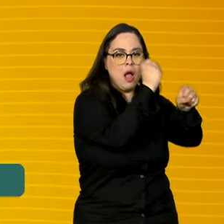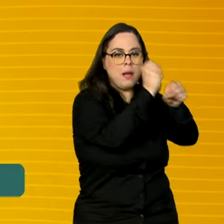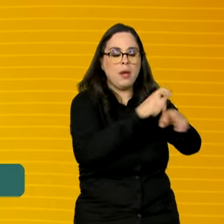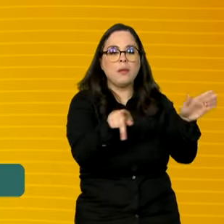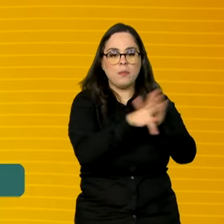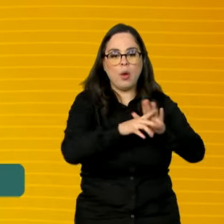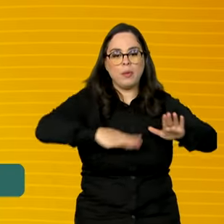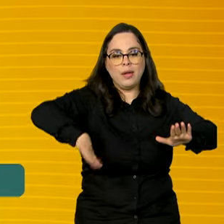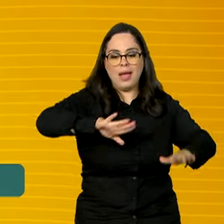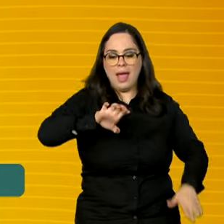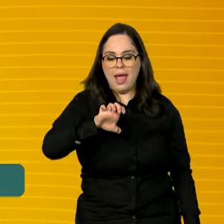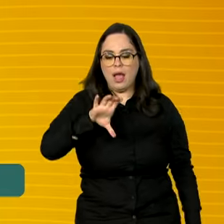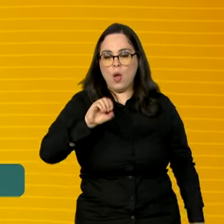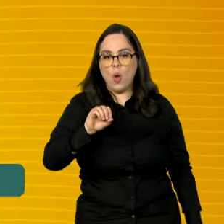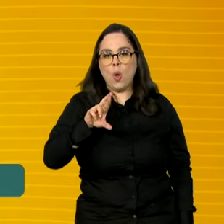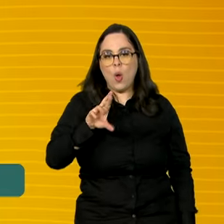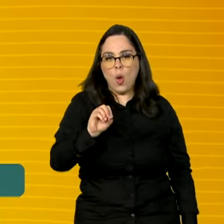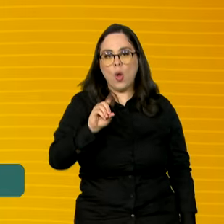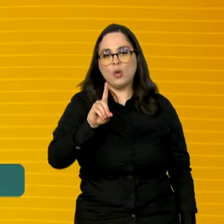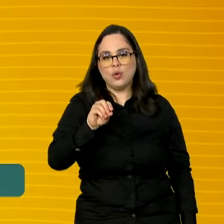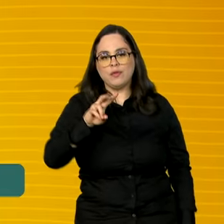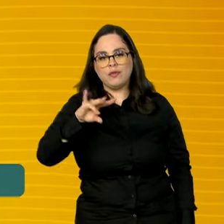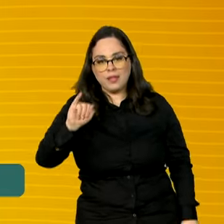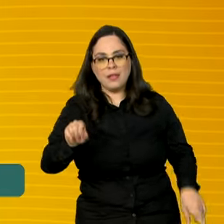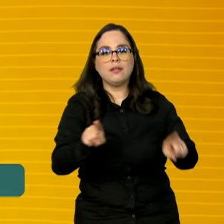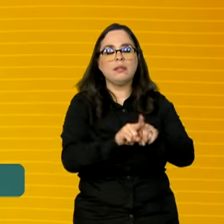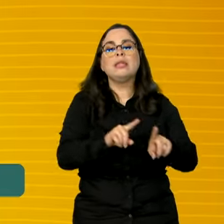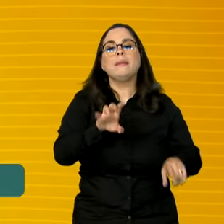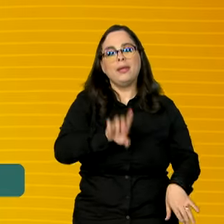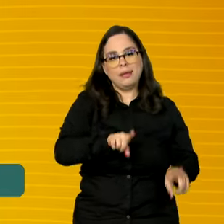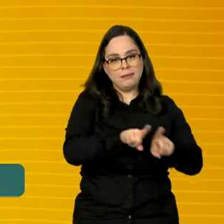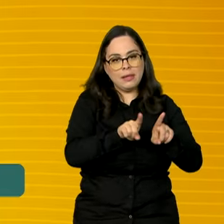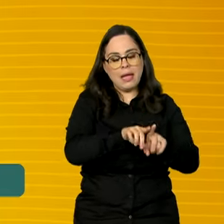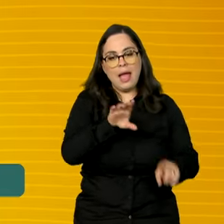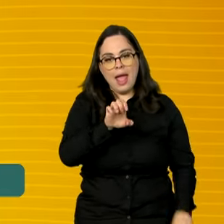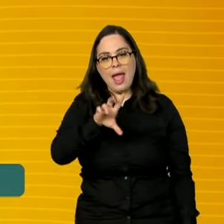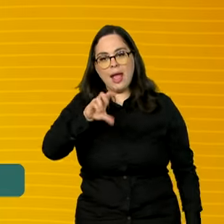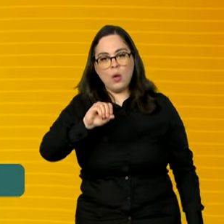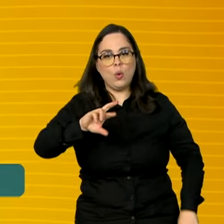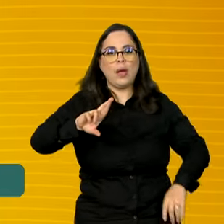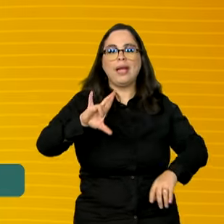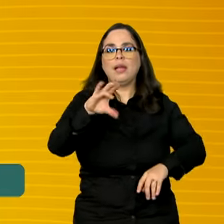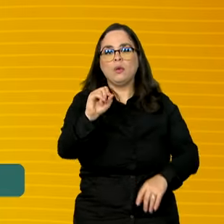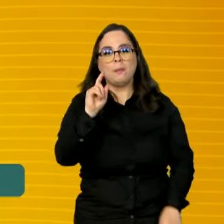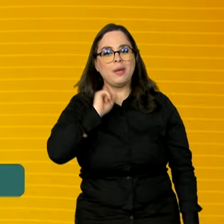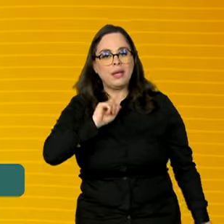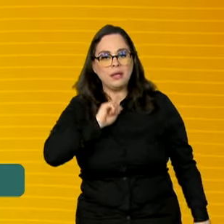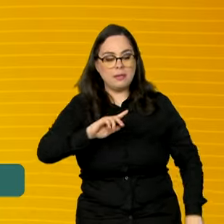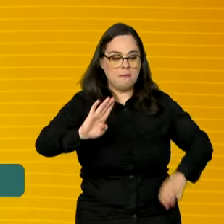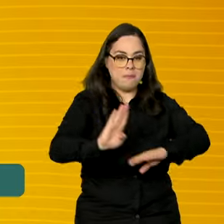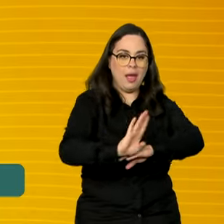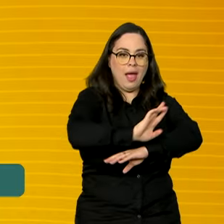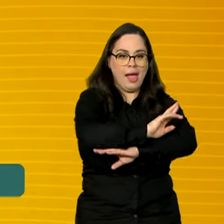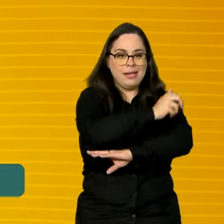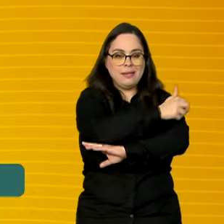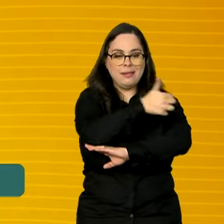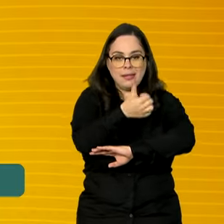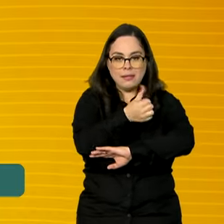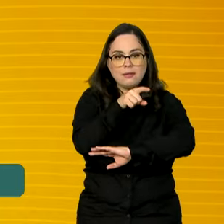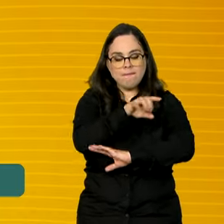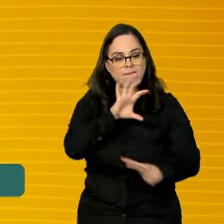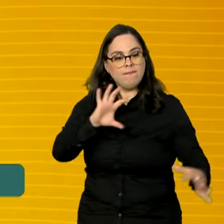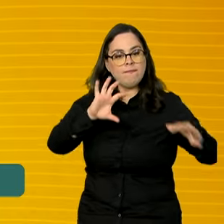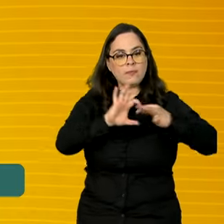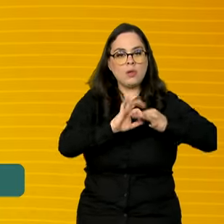concessionária Eco Rodovias, Eco Rio Minas, aqui na BR-116. Uma obra muito importante que vai fazer